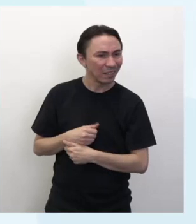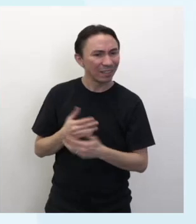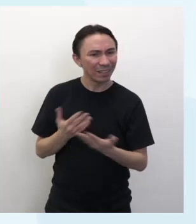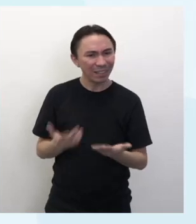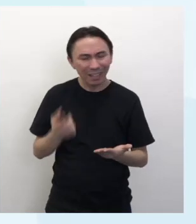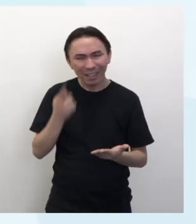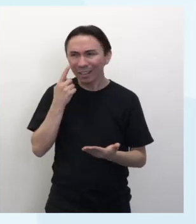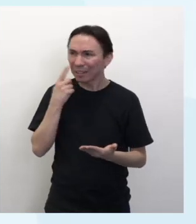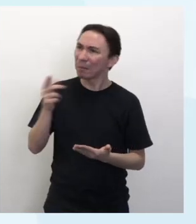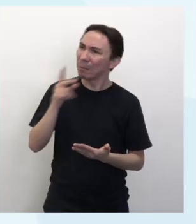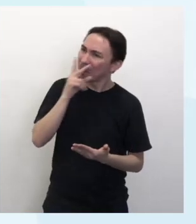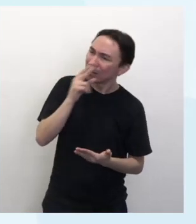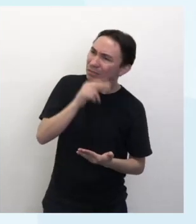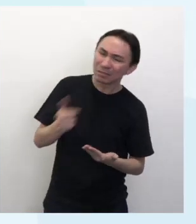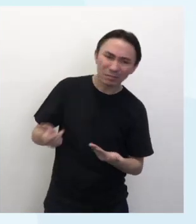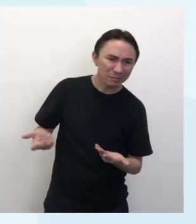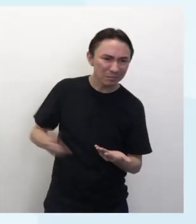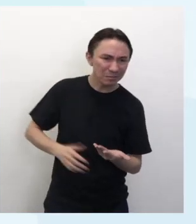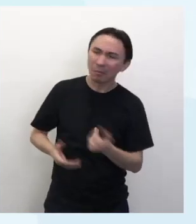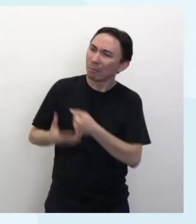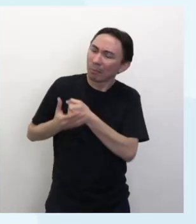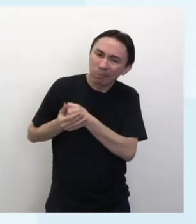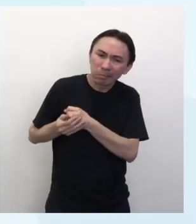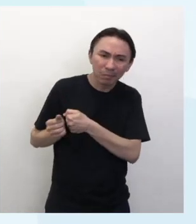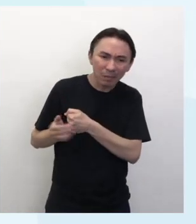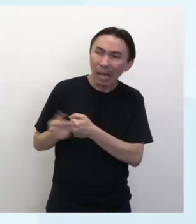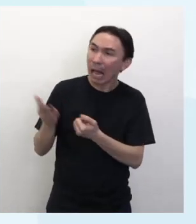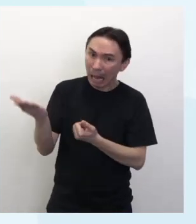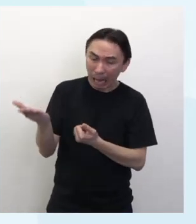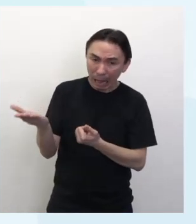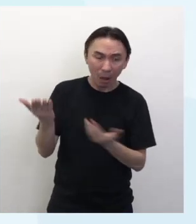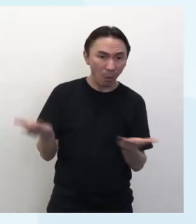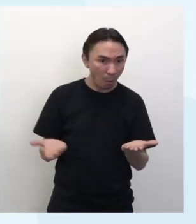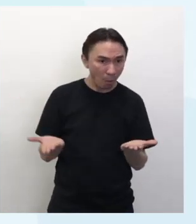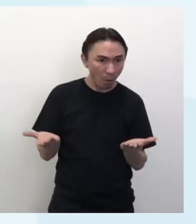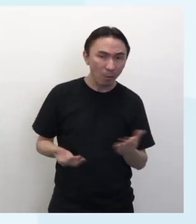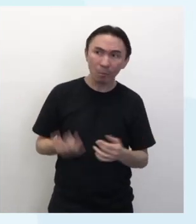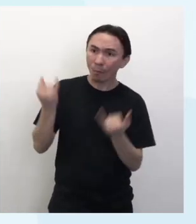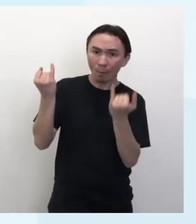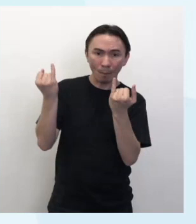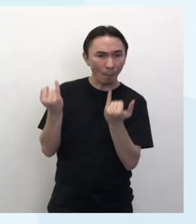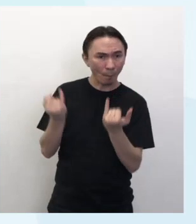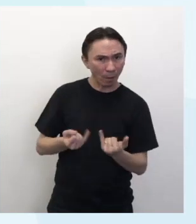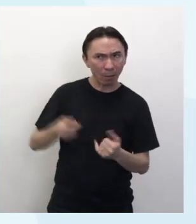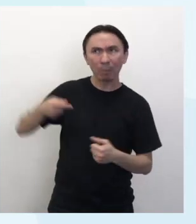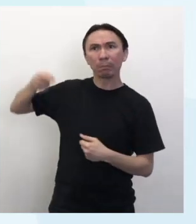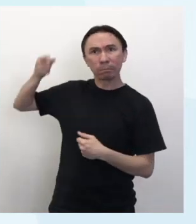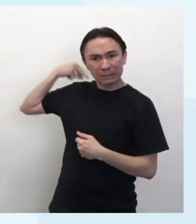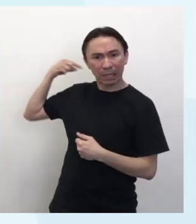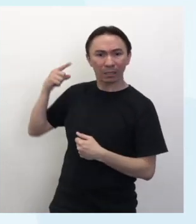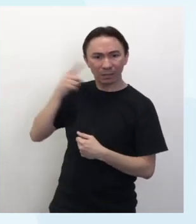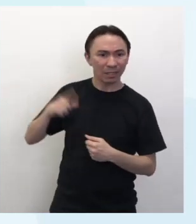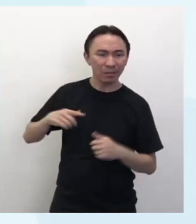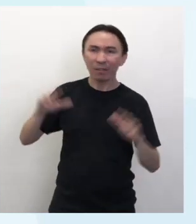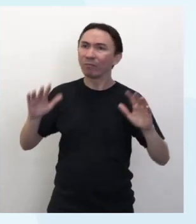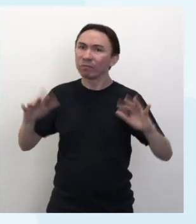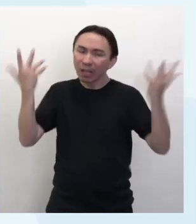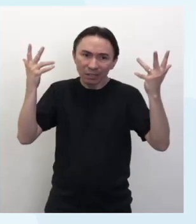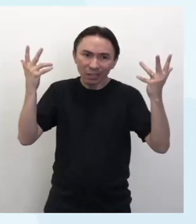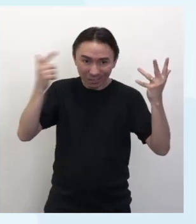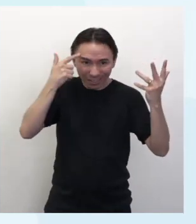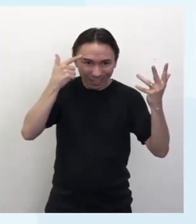magra do que quando a vi, pela última vez, em uma festa de São João na Tijuca. E porque era das que